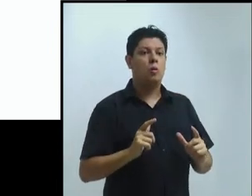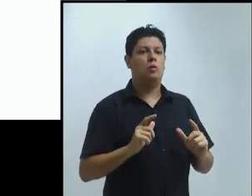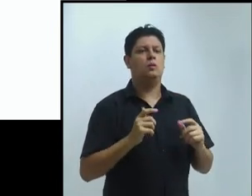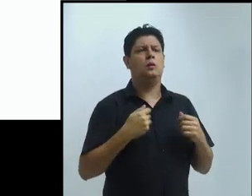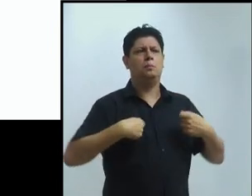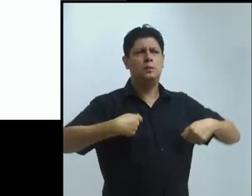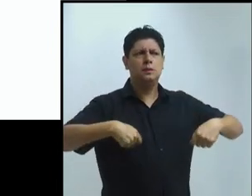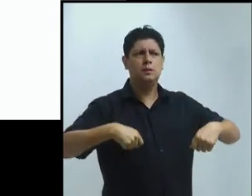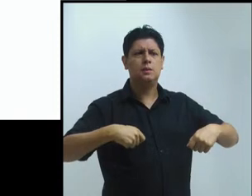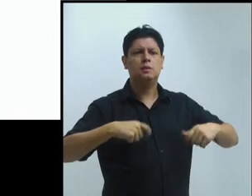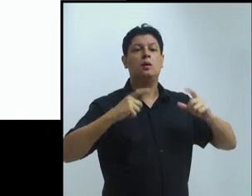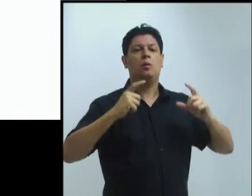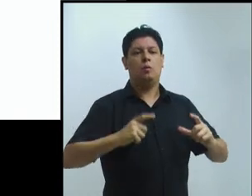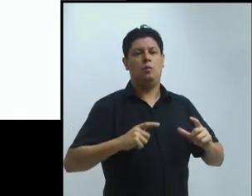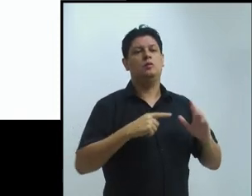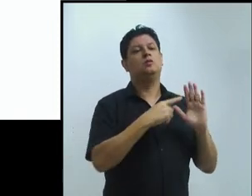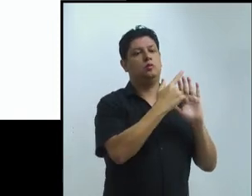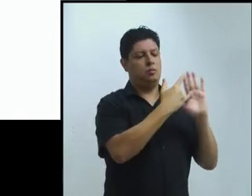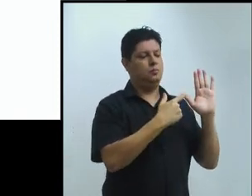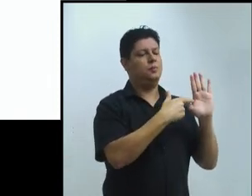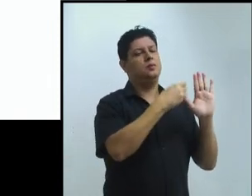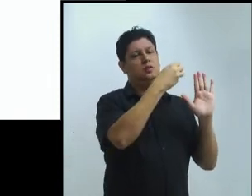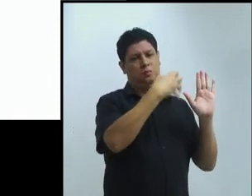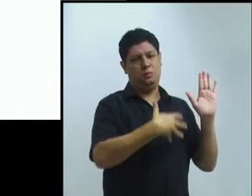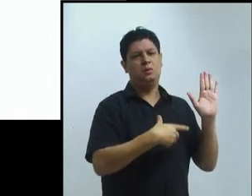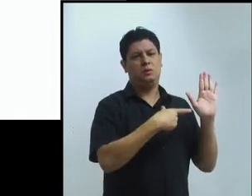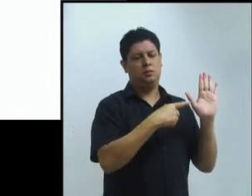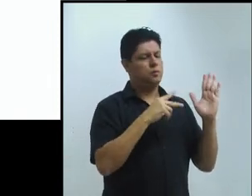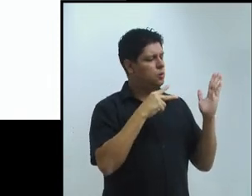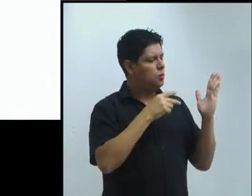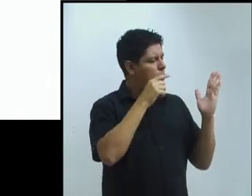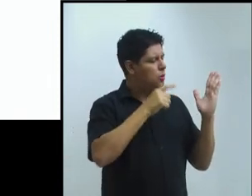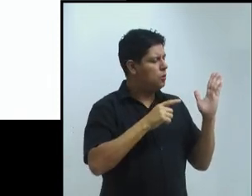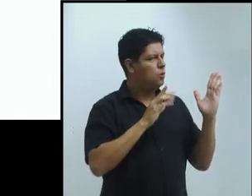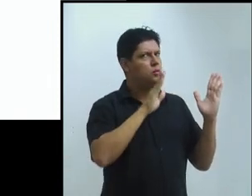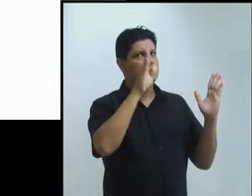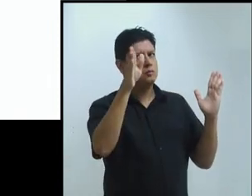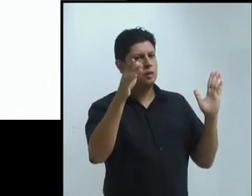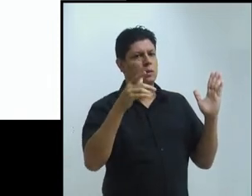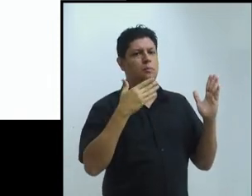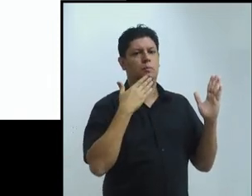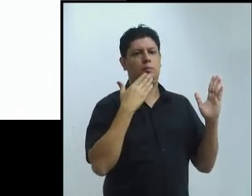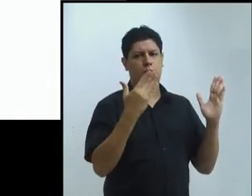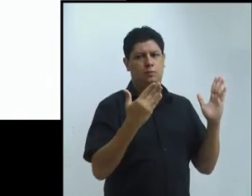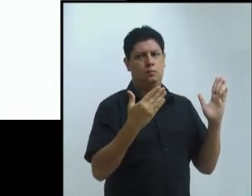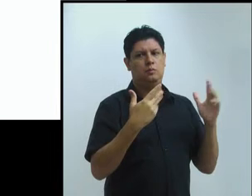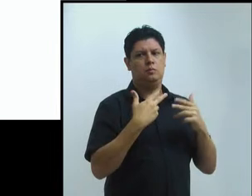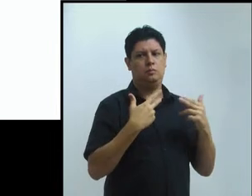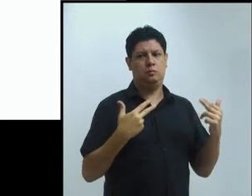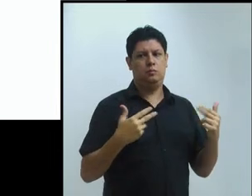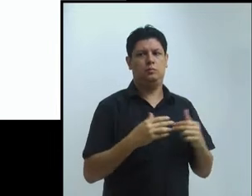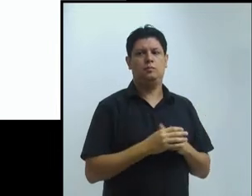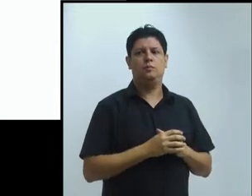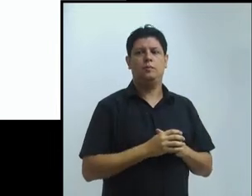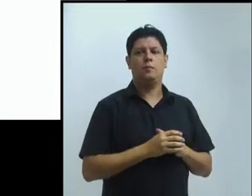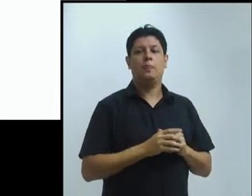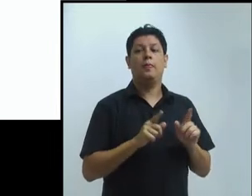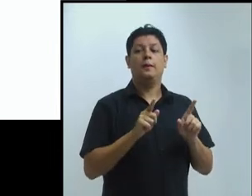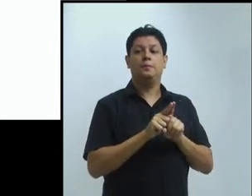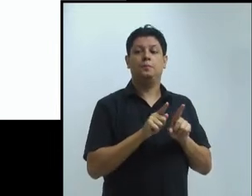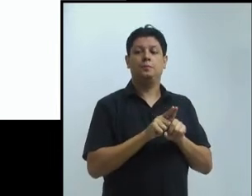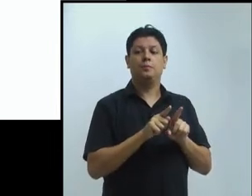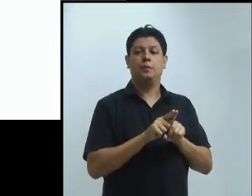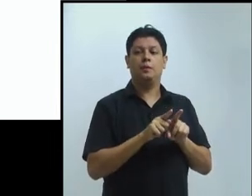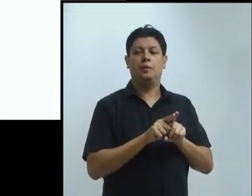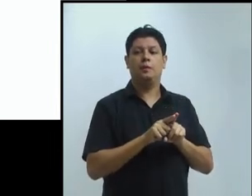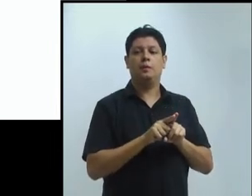comunicacionais, porque no questionário ficou patente que muita gente não sabia como fazer. Então, a instituição